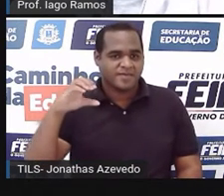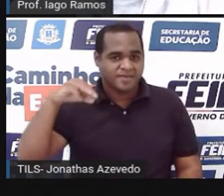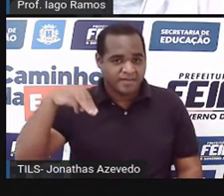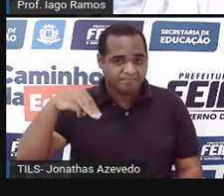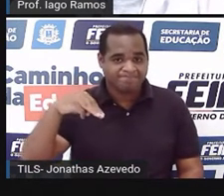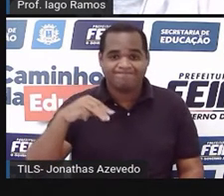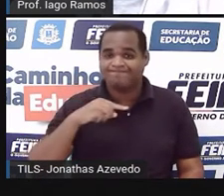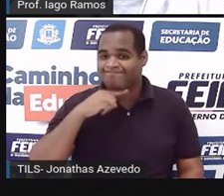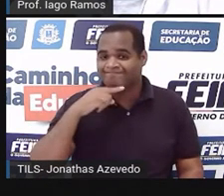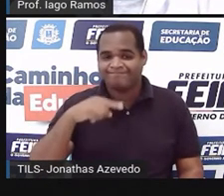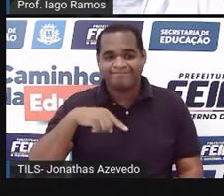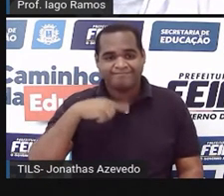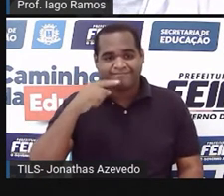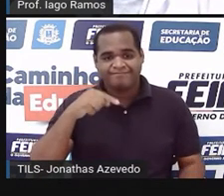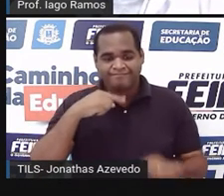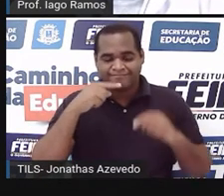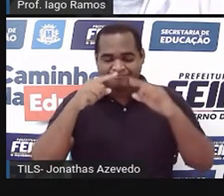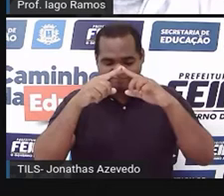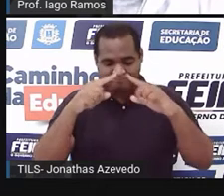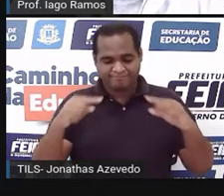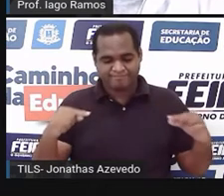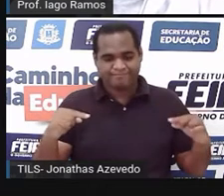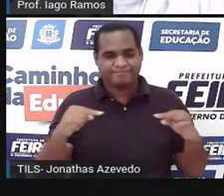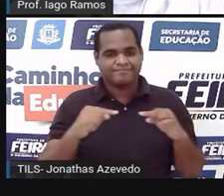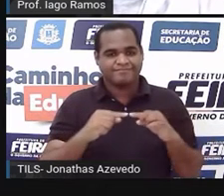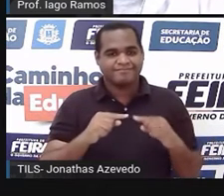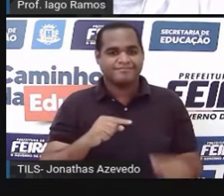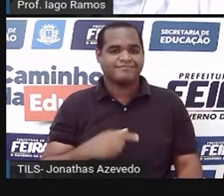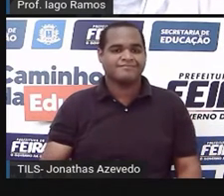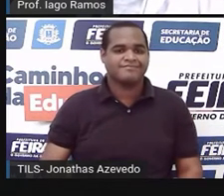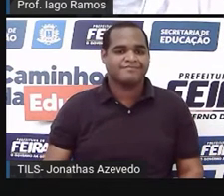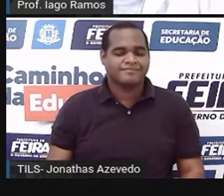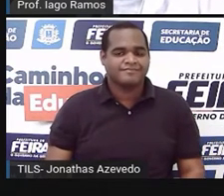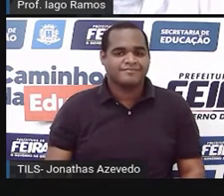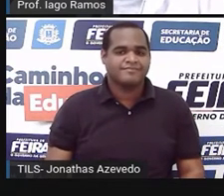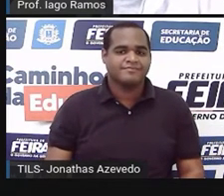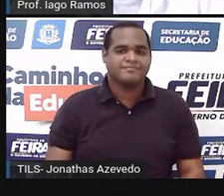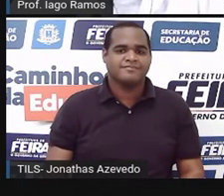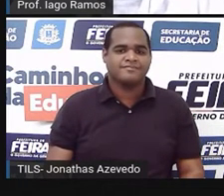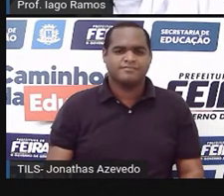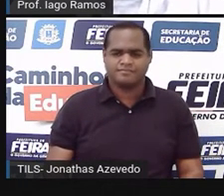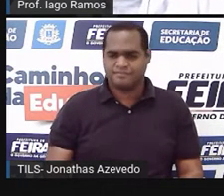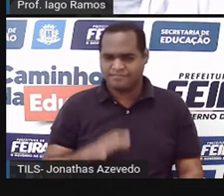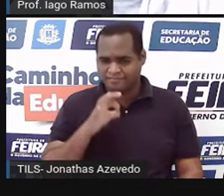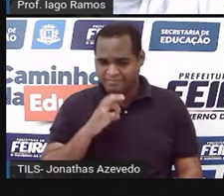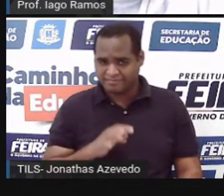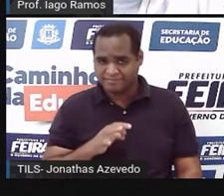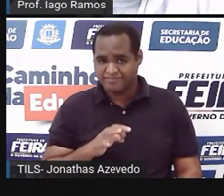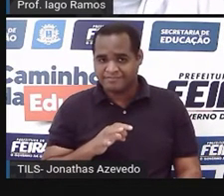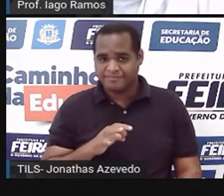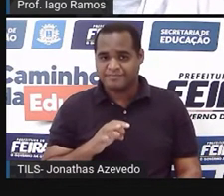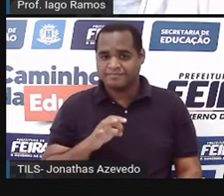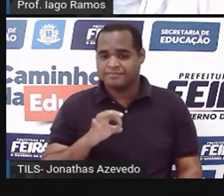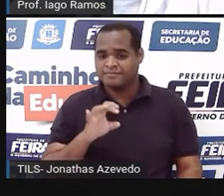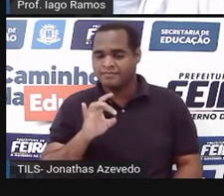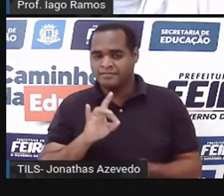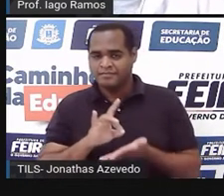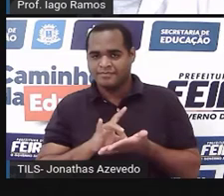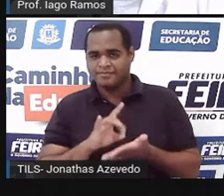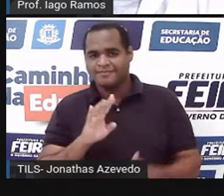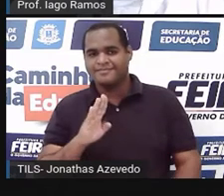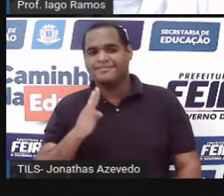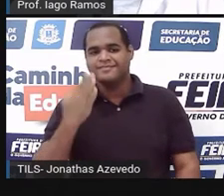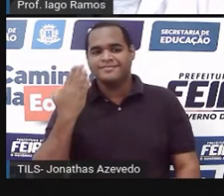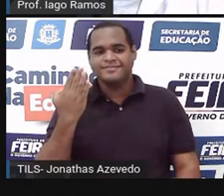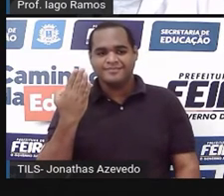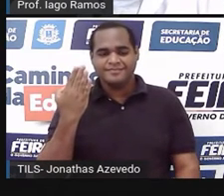e 5 centímetros, não se constrói um triângulo. Isso é verdadeiro ou isso